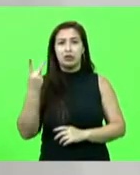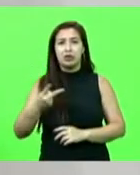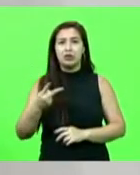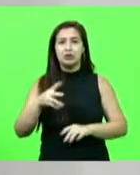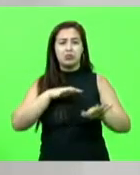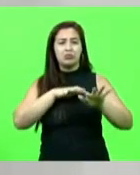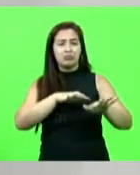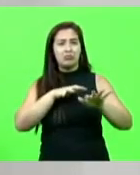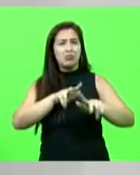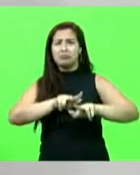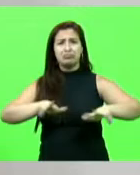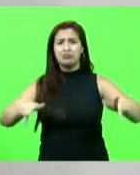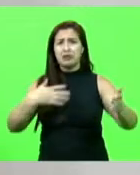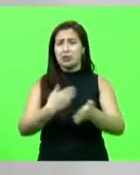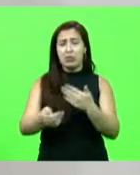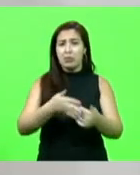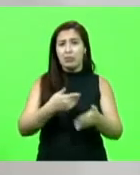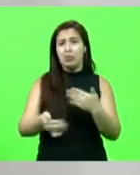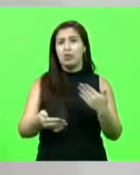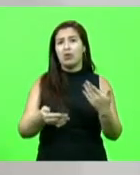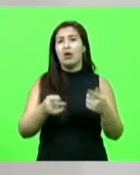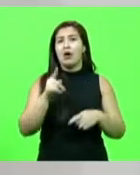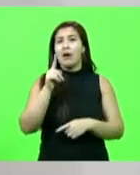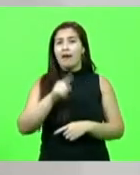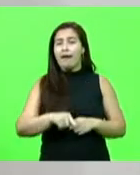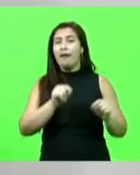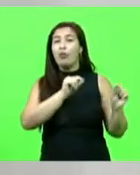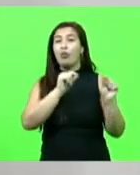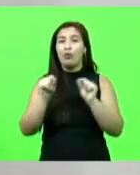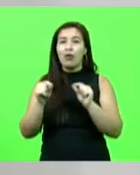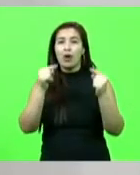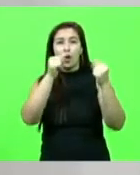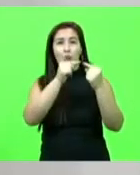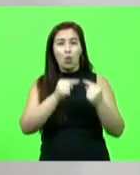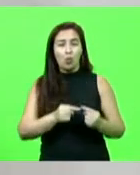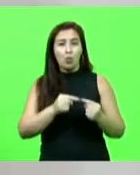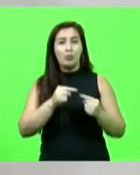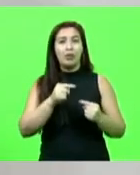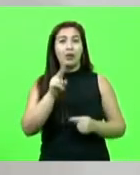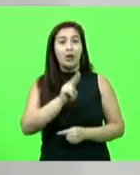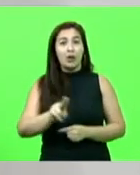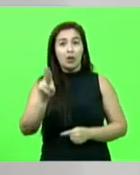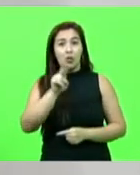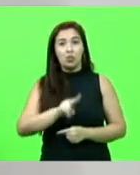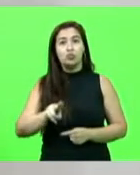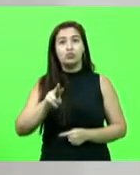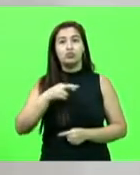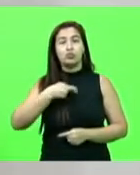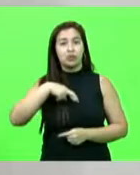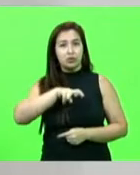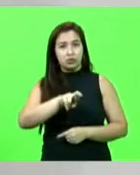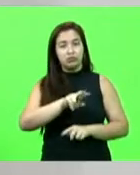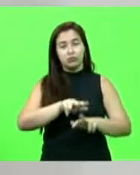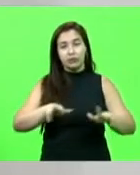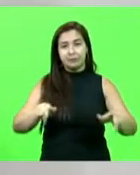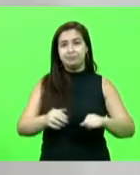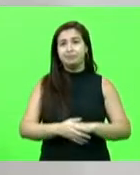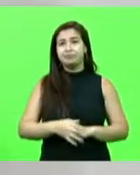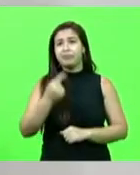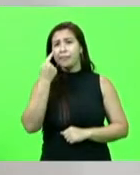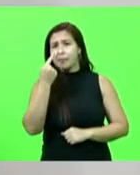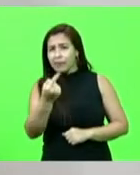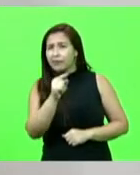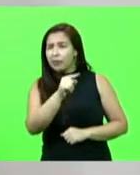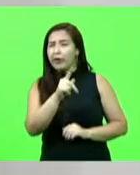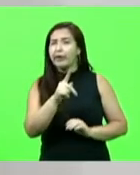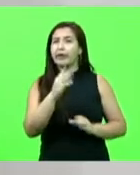movimento, qualquer coisa que vilipêndio símbolos religiosos cristãos. Esse projeto de lei, como os senhores estão vendo aí pelo número, ele foi protocolado em